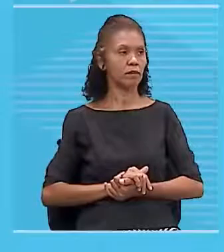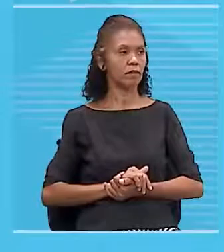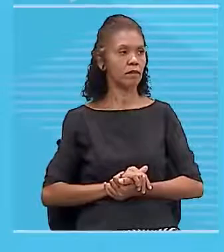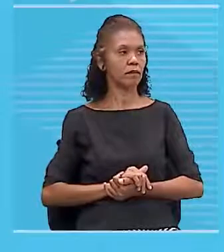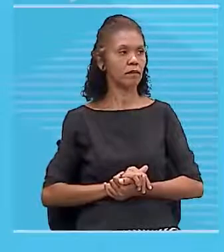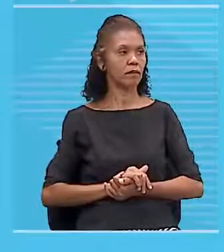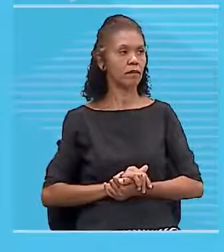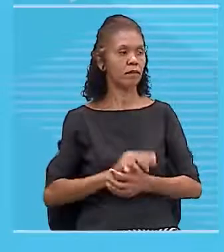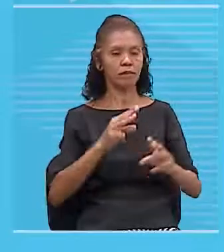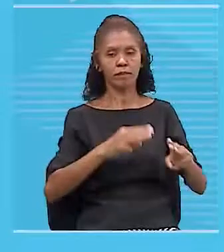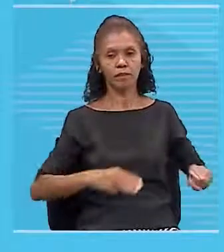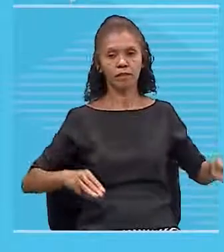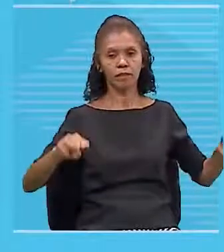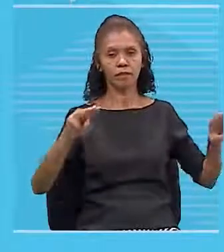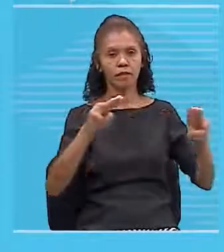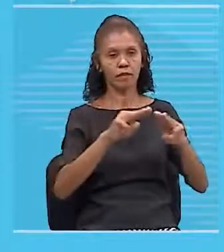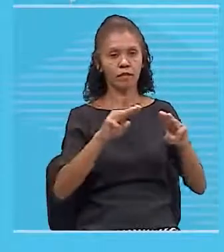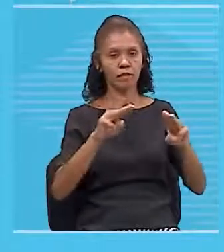formar um ângulo